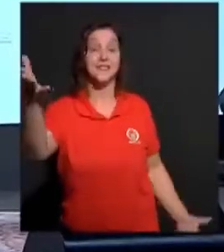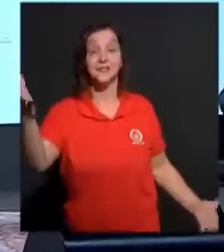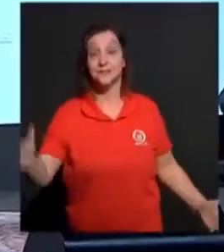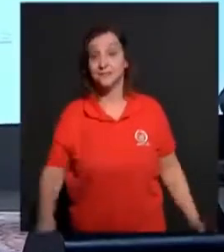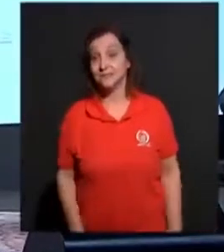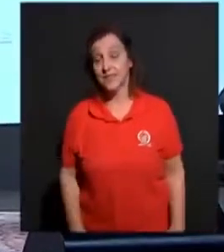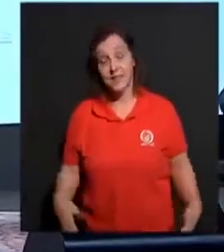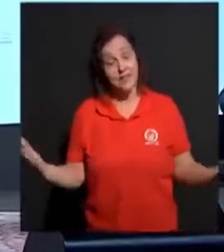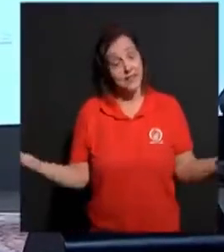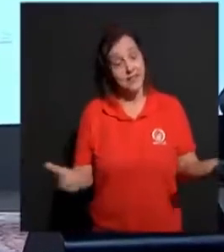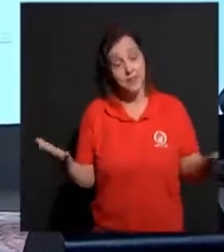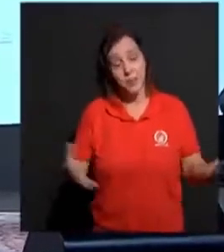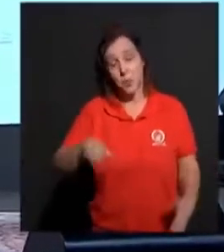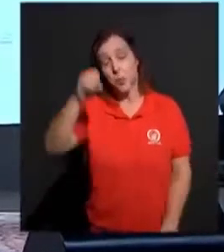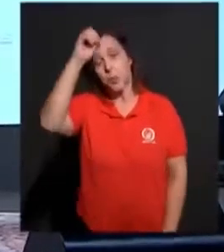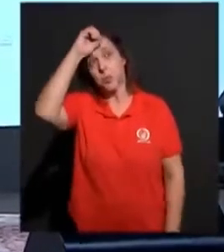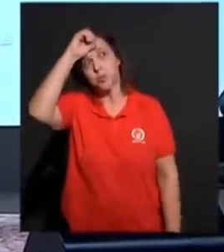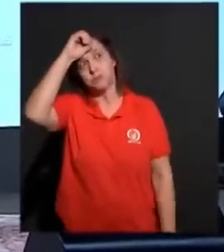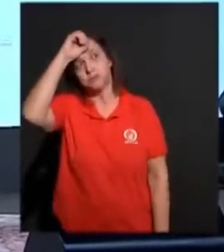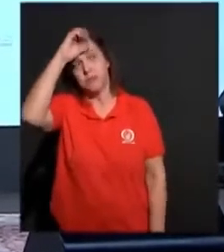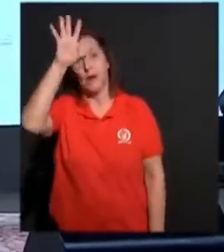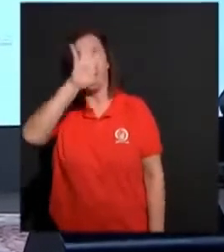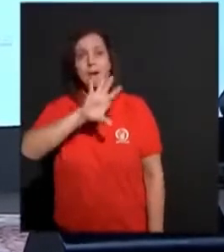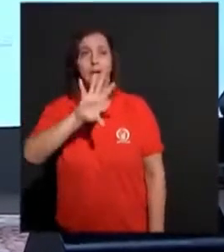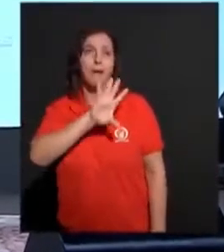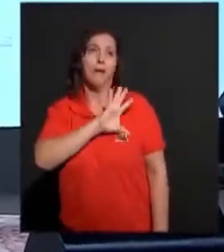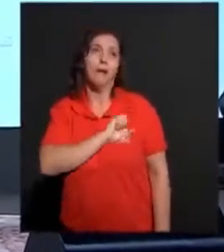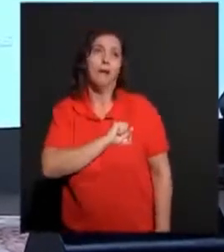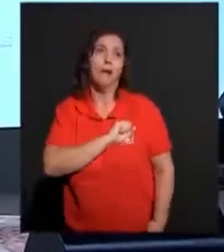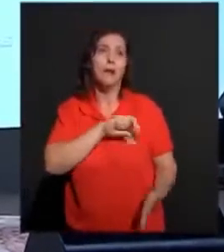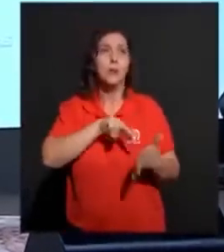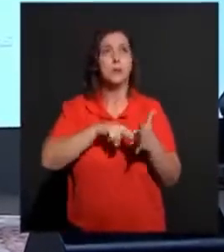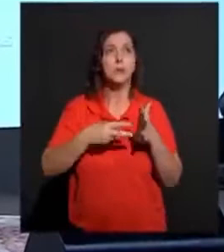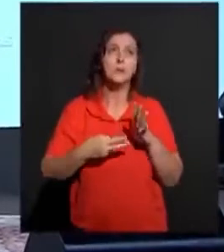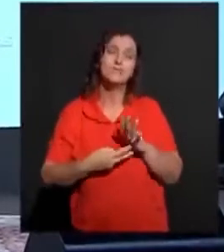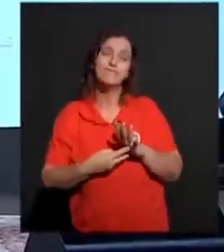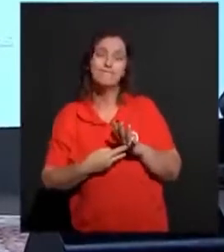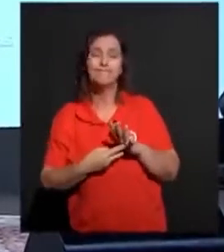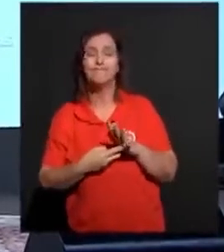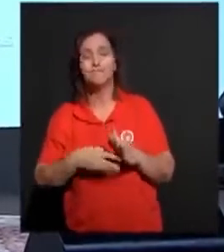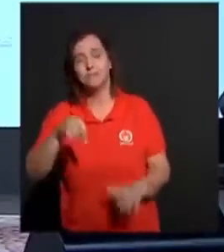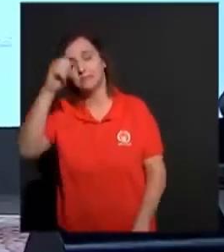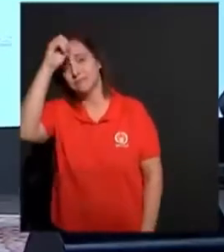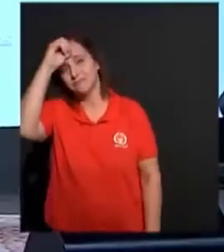não compreendermos o sentido do amor. Se nós não entendermos o que é o amor.